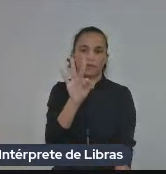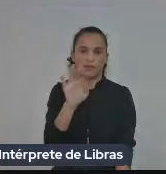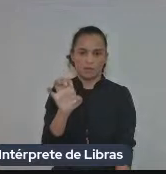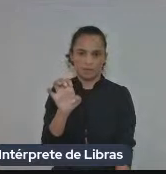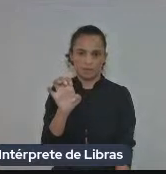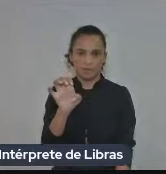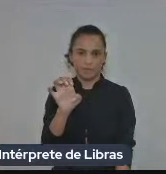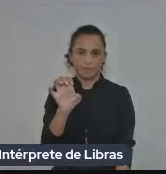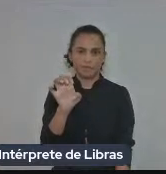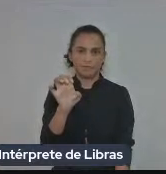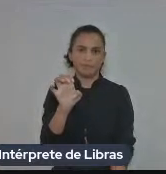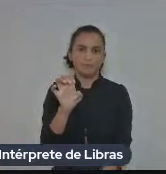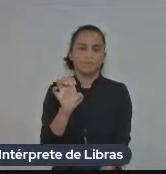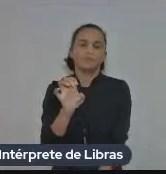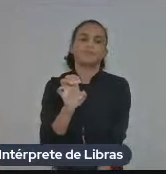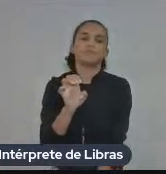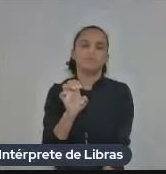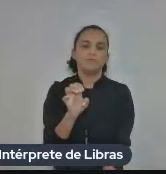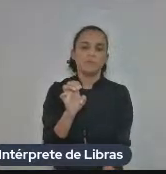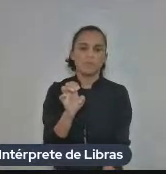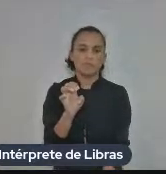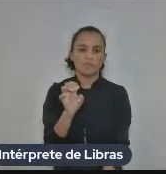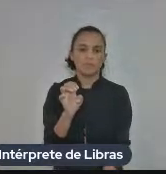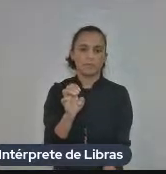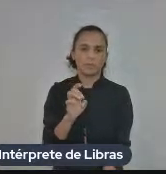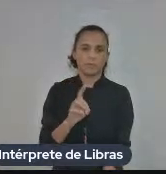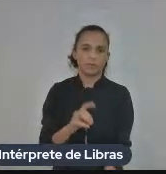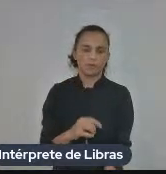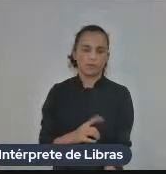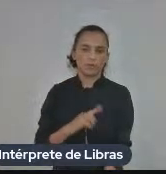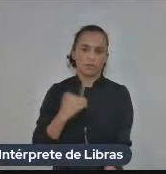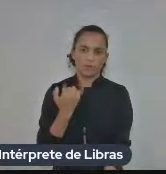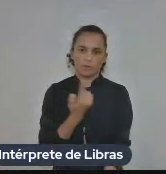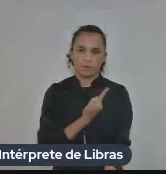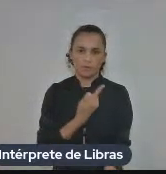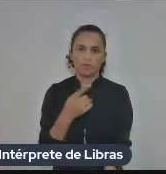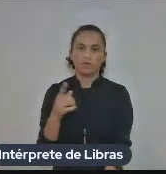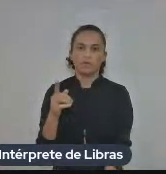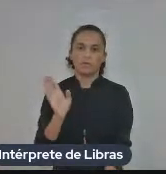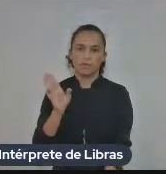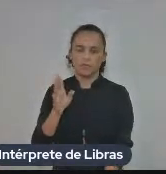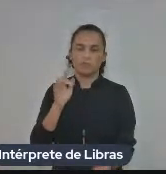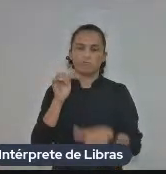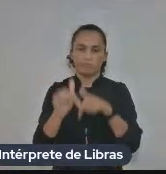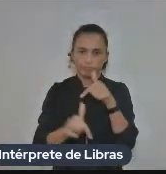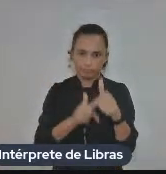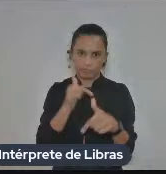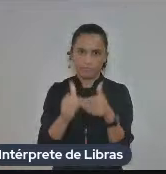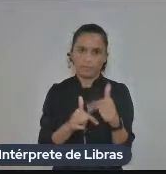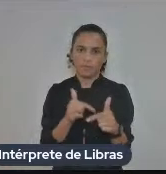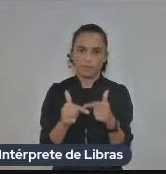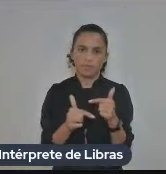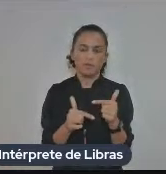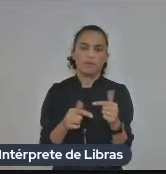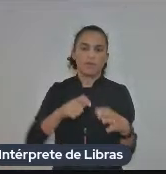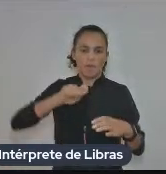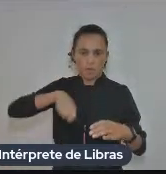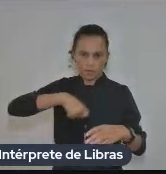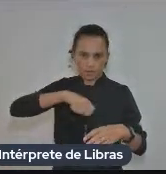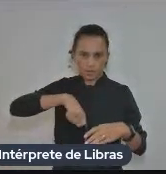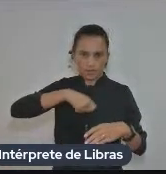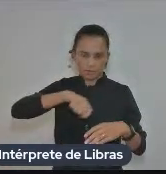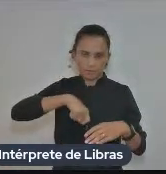E nós como nós temos trabalhado a culinária ela